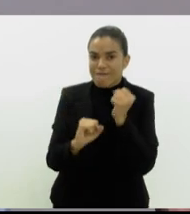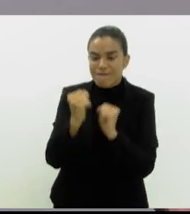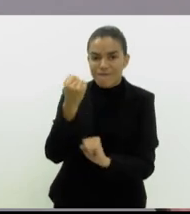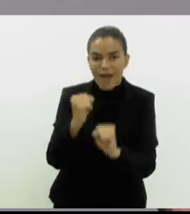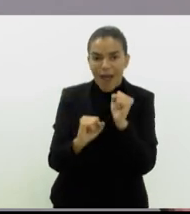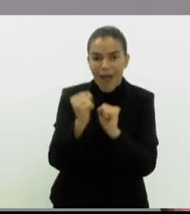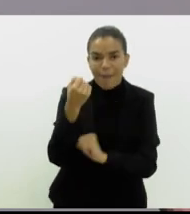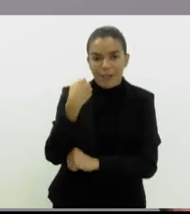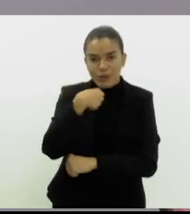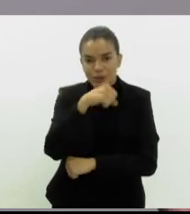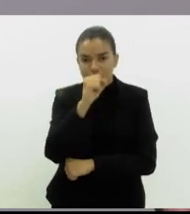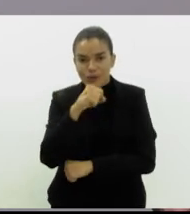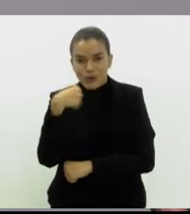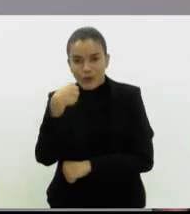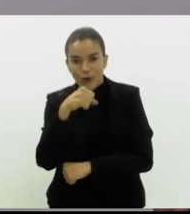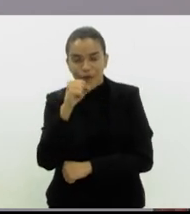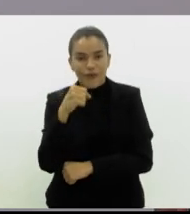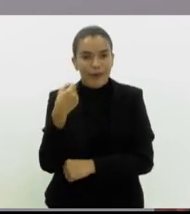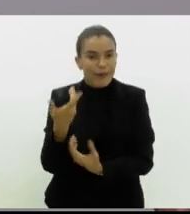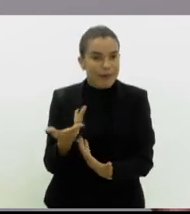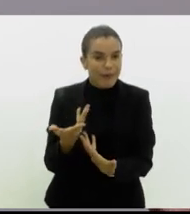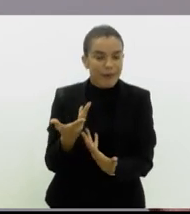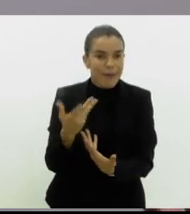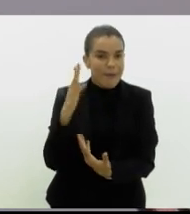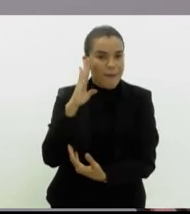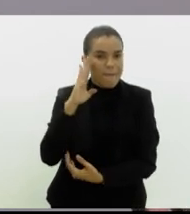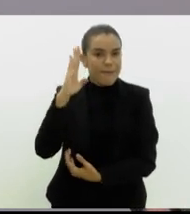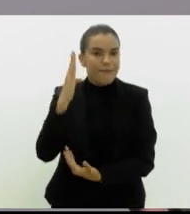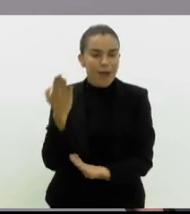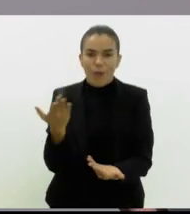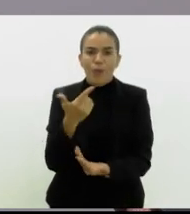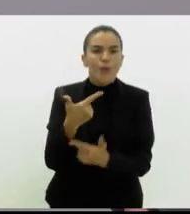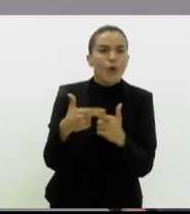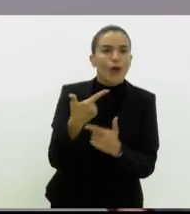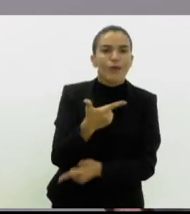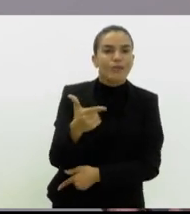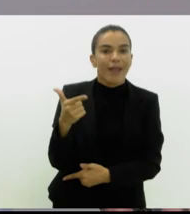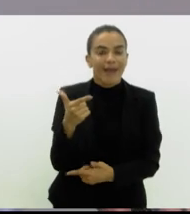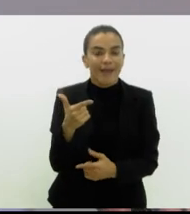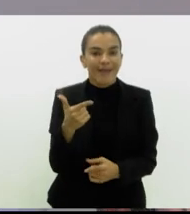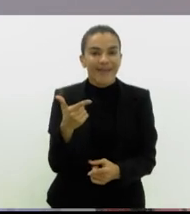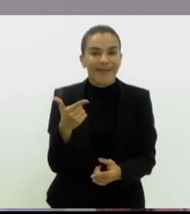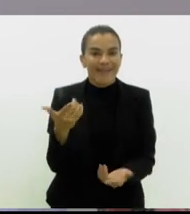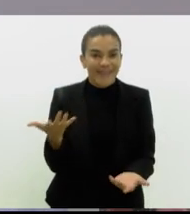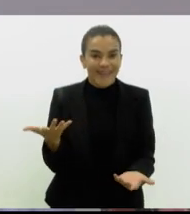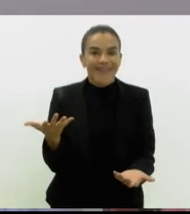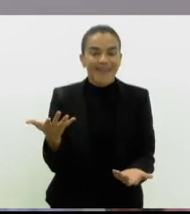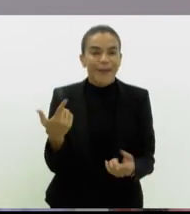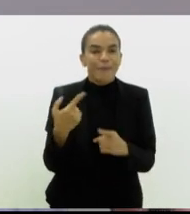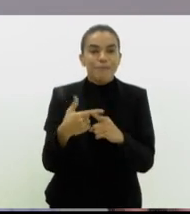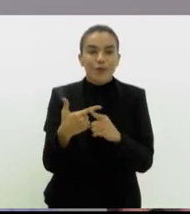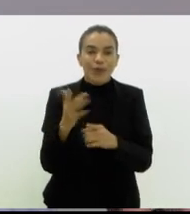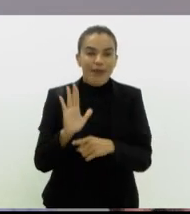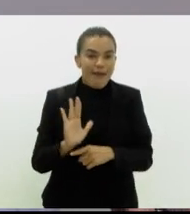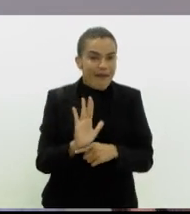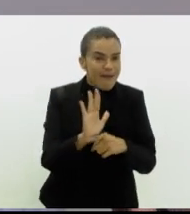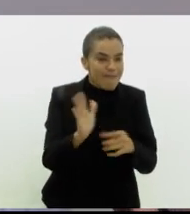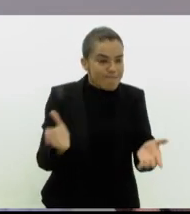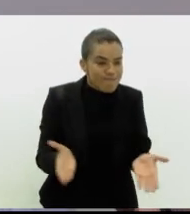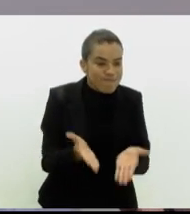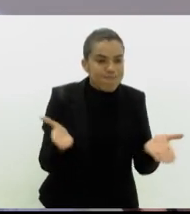de sorvete significativas aqui no nosso estado. Por que não temos? Porque o incentivo